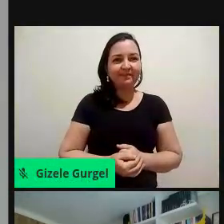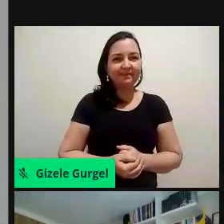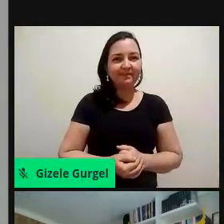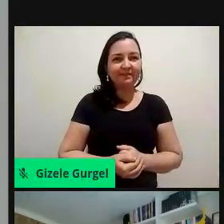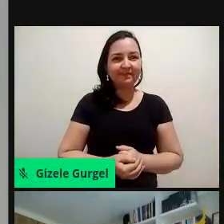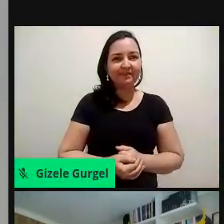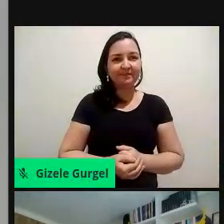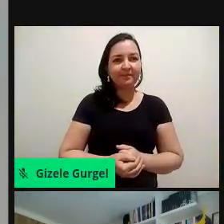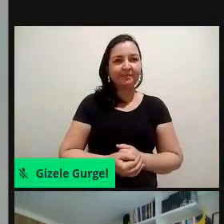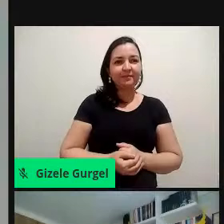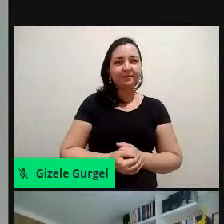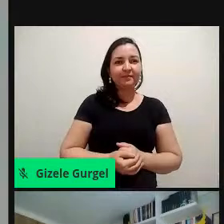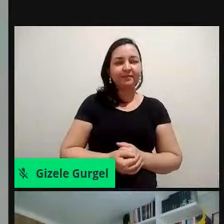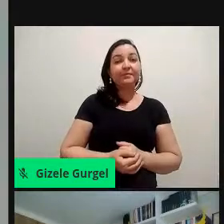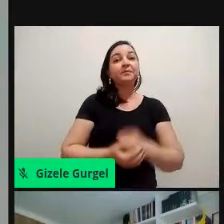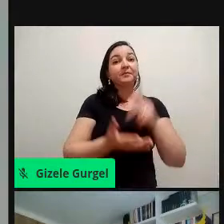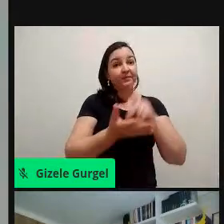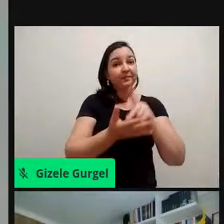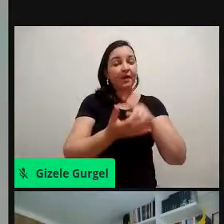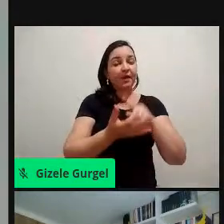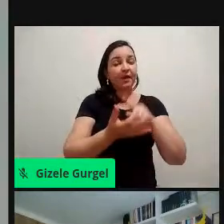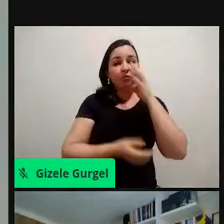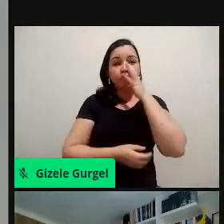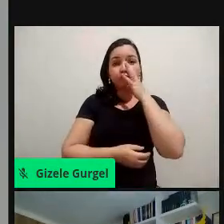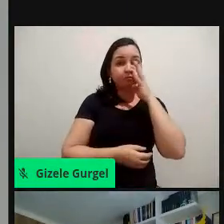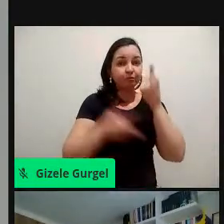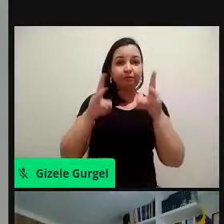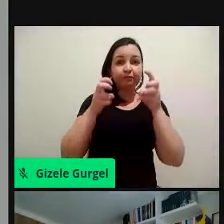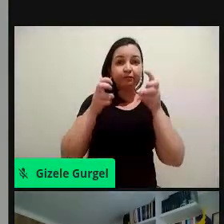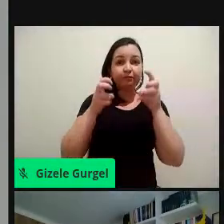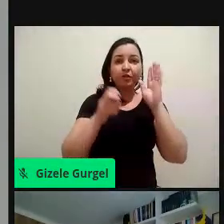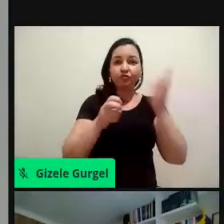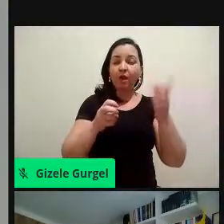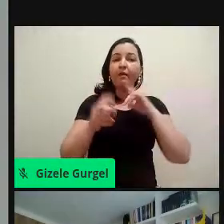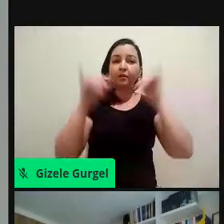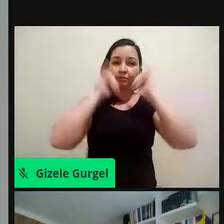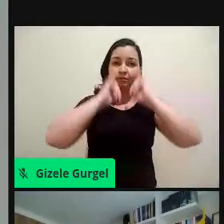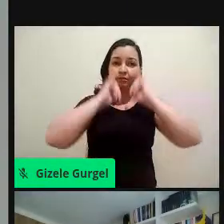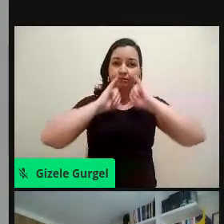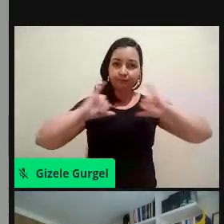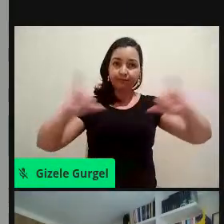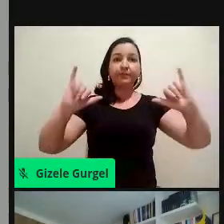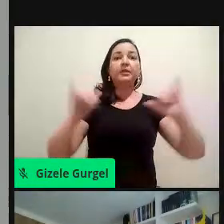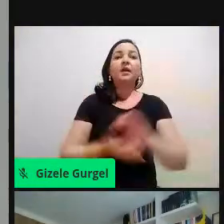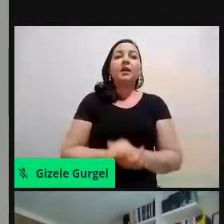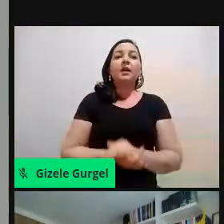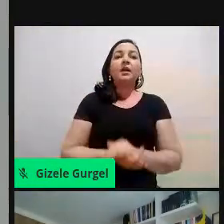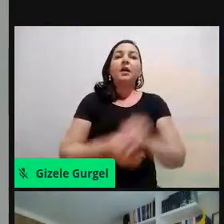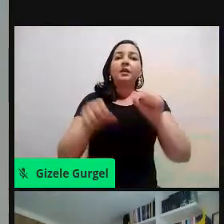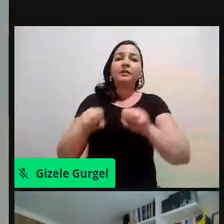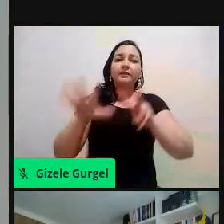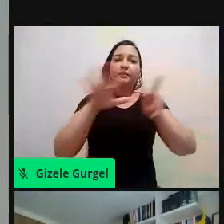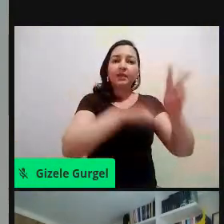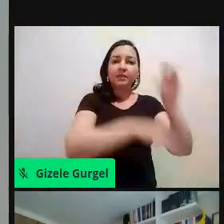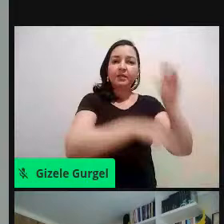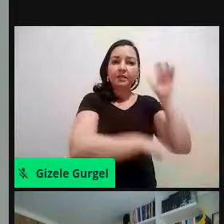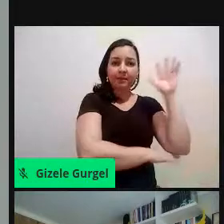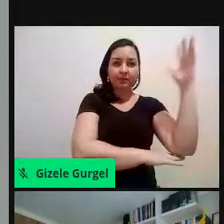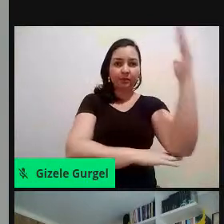É, nós observamos isso, inclusive eu fiz uma matéria, foi na Semana do Meio Ambiente, também no Dia do Oceano,